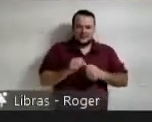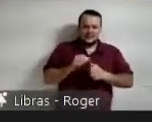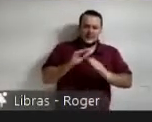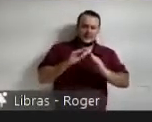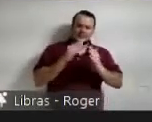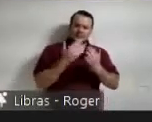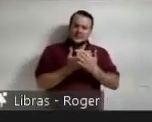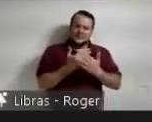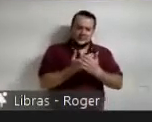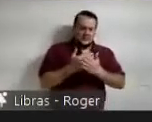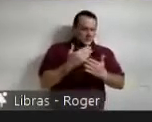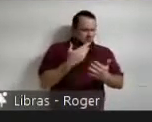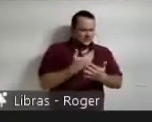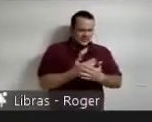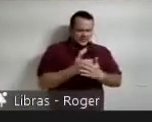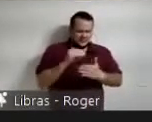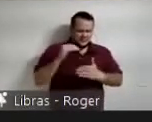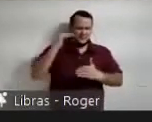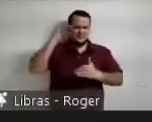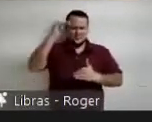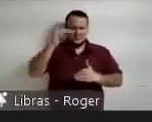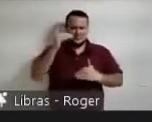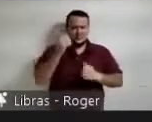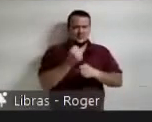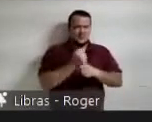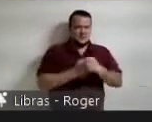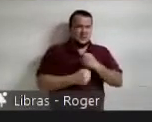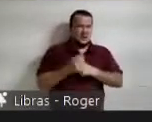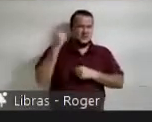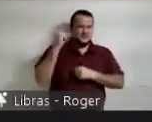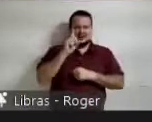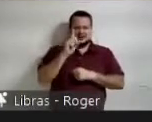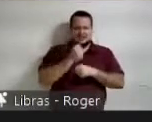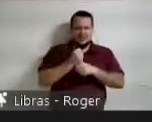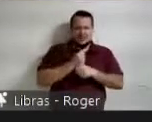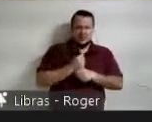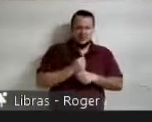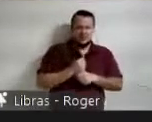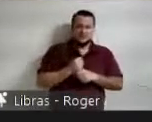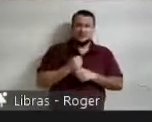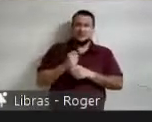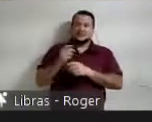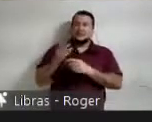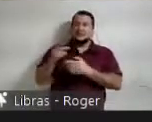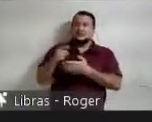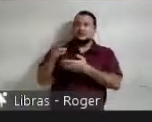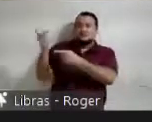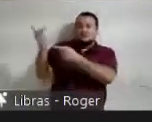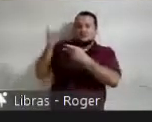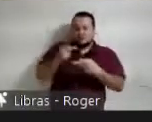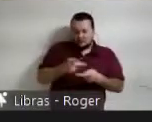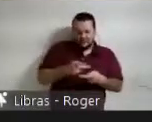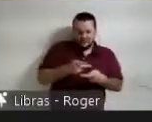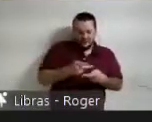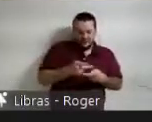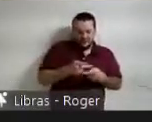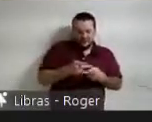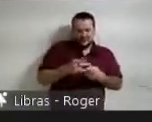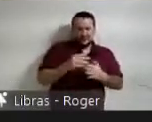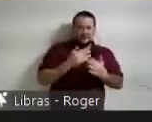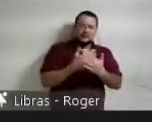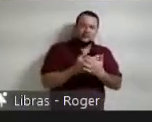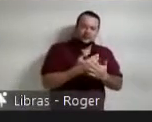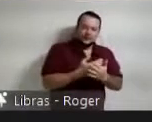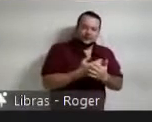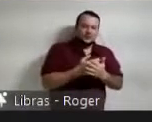estudos ano passado de um ano quando trouxemos intelectuais latino-americanos europeus e norte-americanos